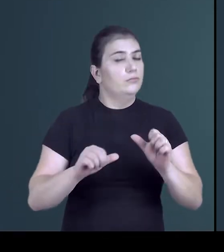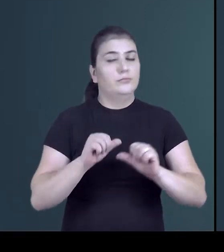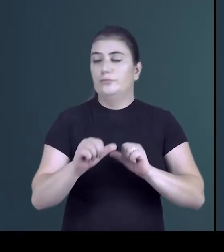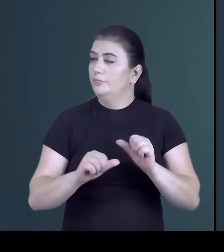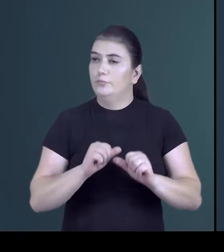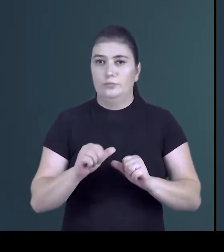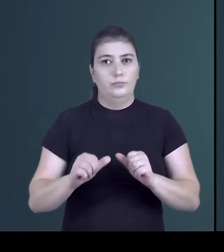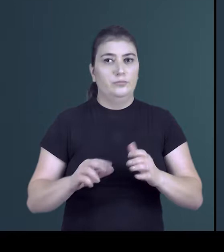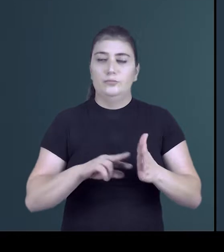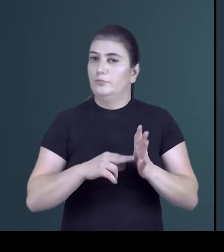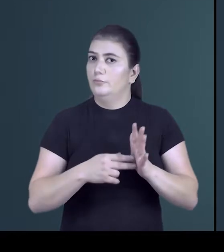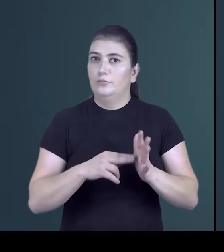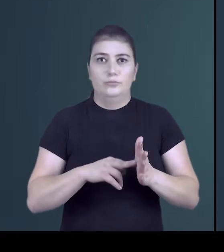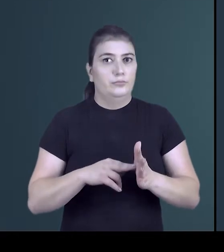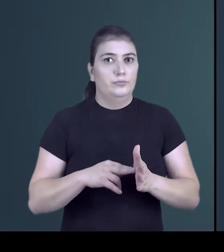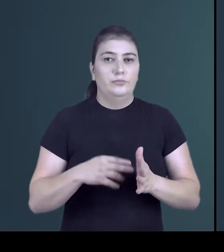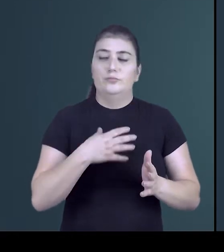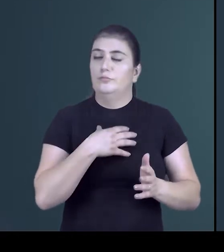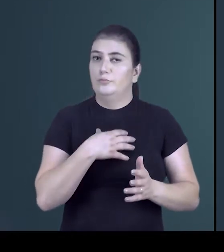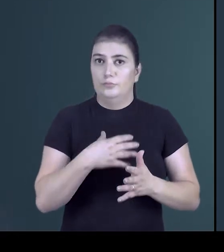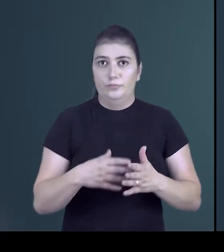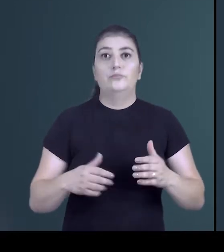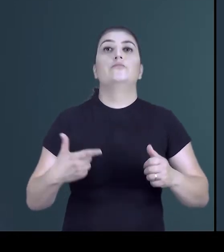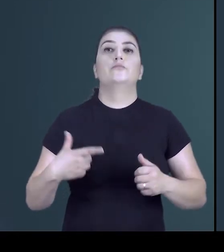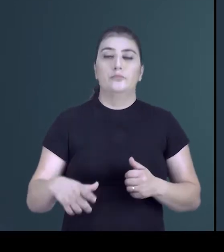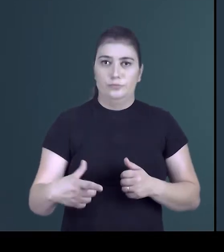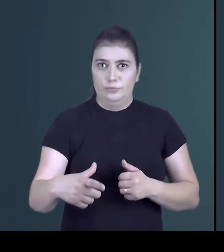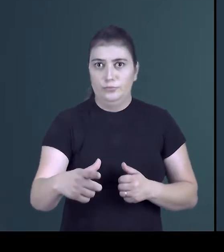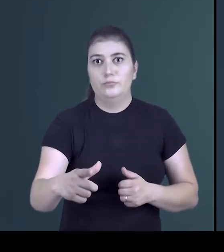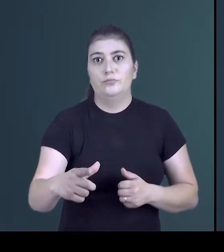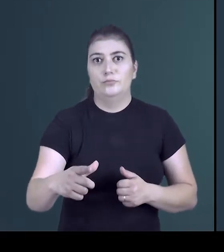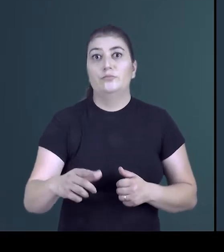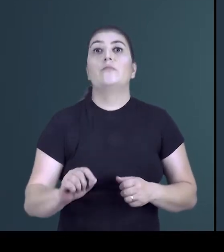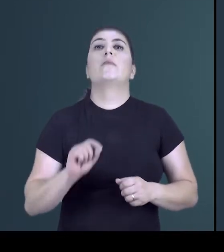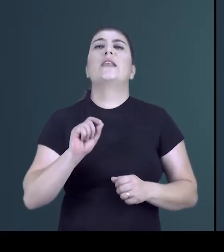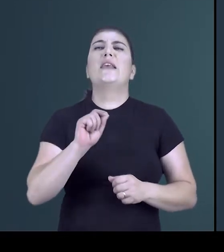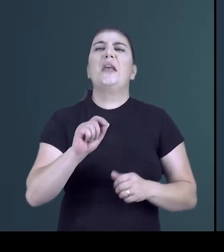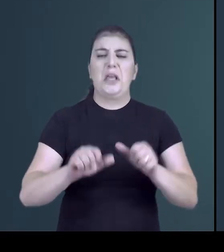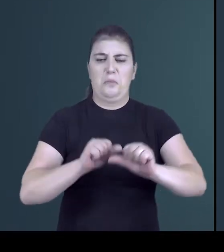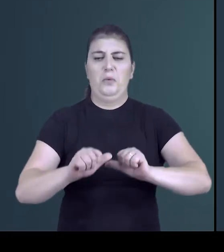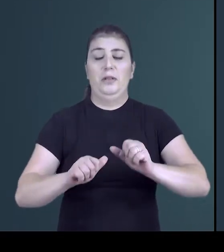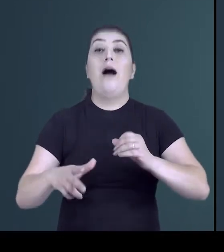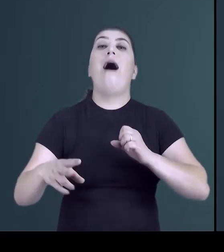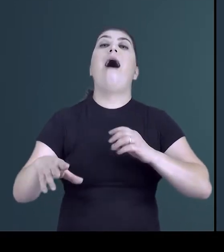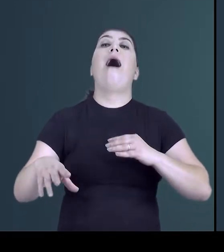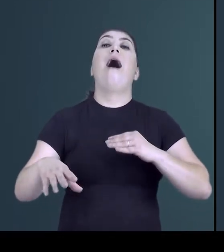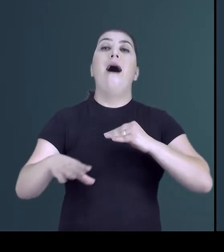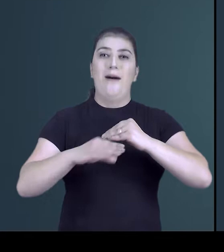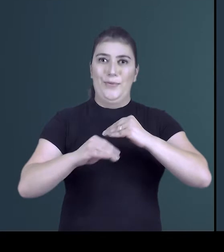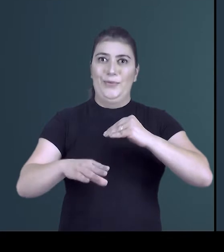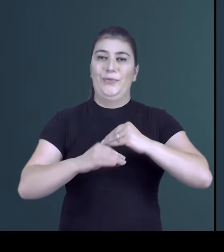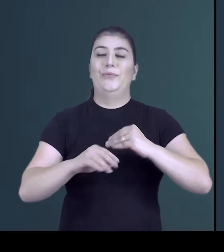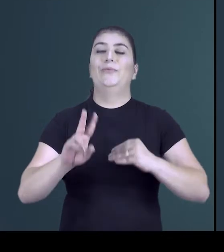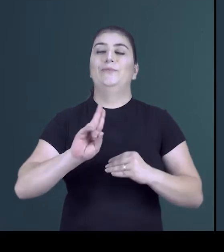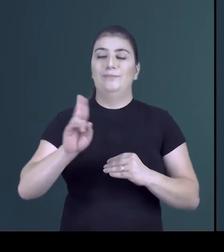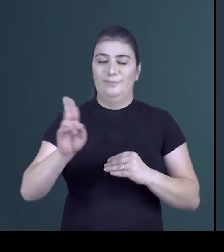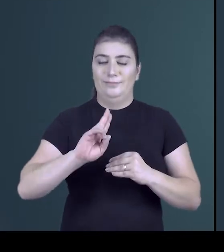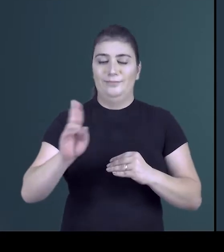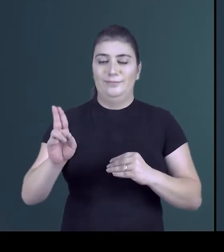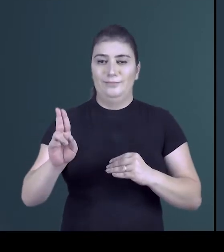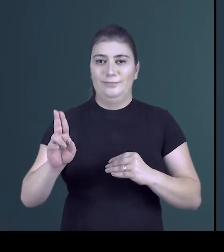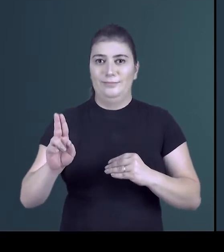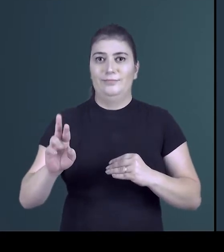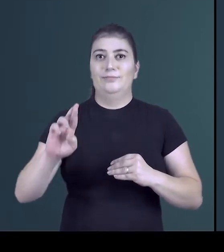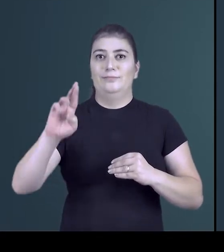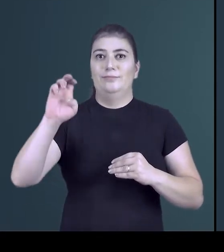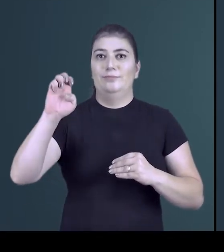sentido. Permanecem na definição gramatical. Quem modifica aqui são os complementos nominais, quando falamos